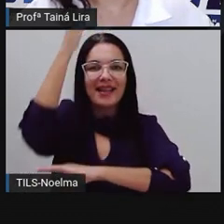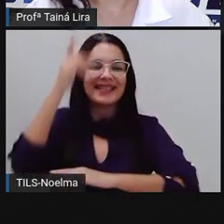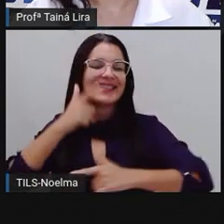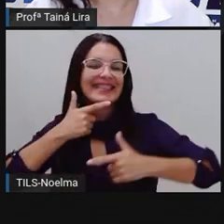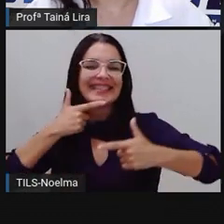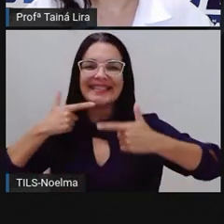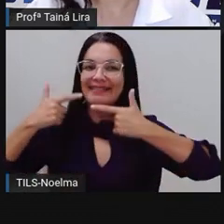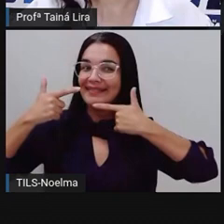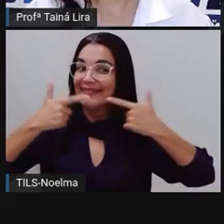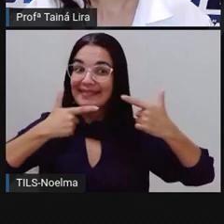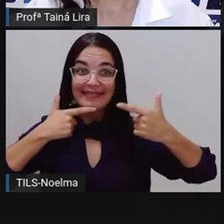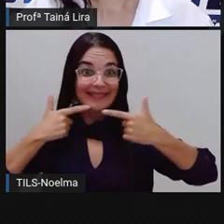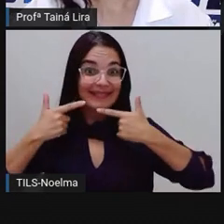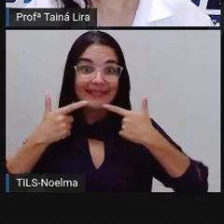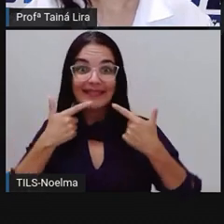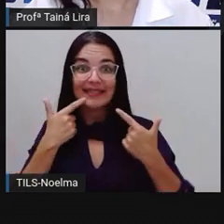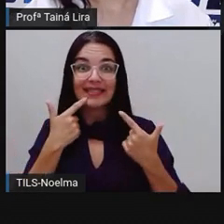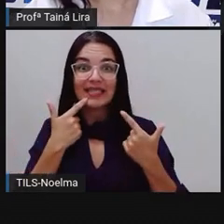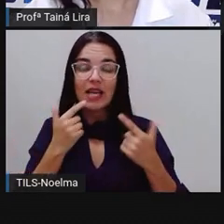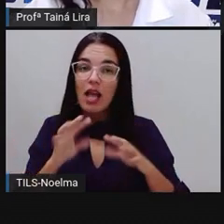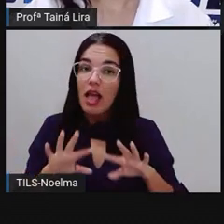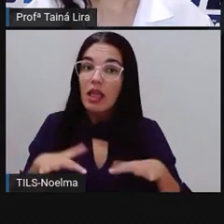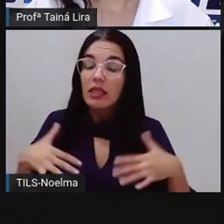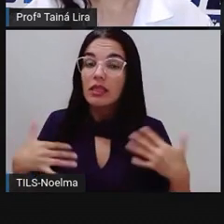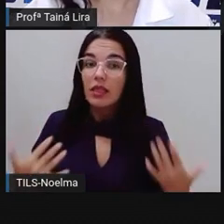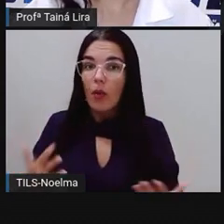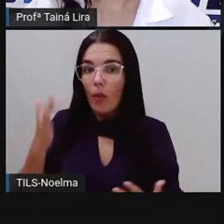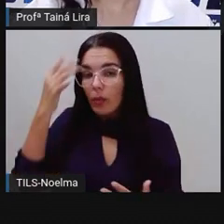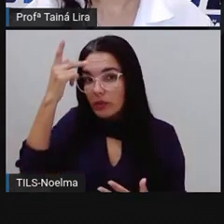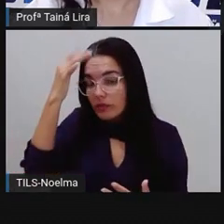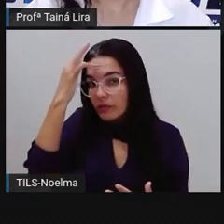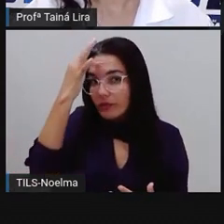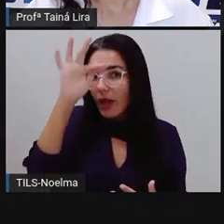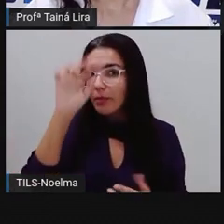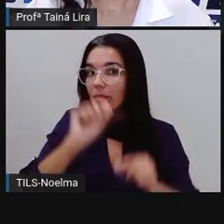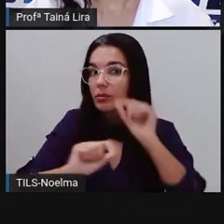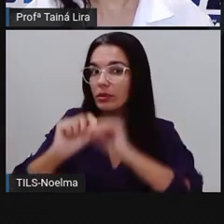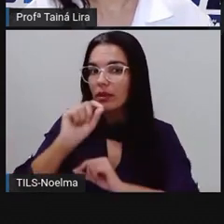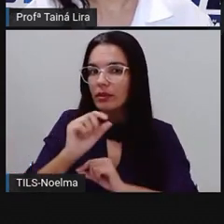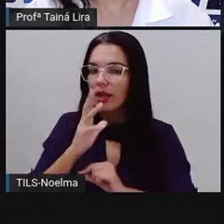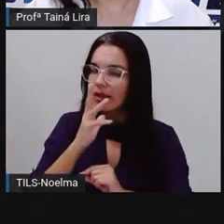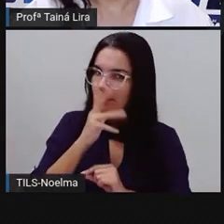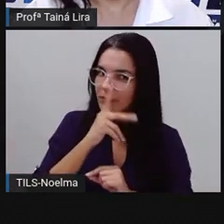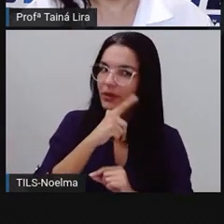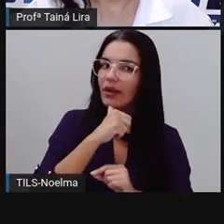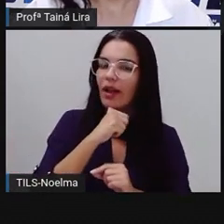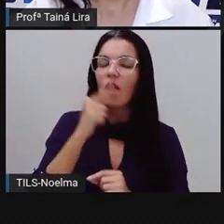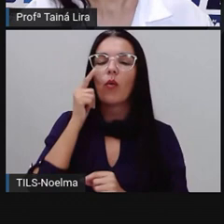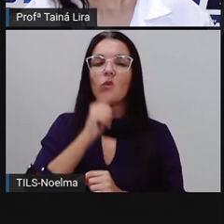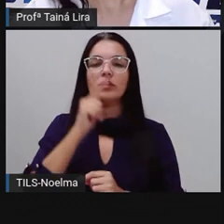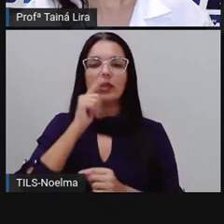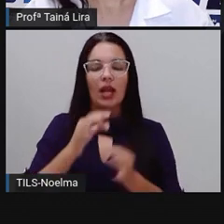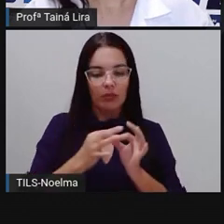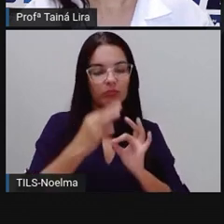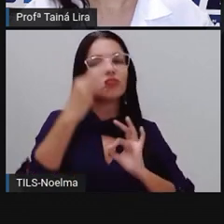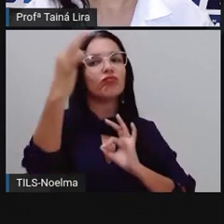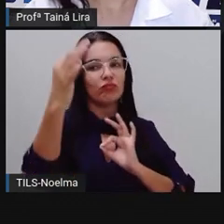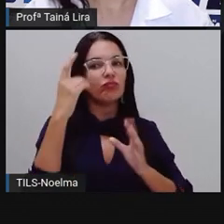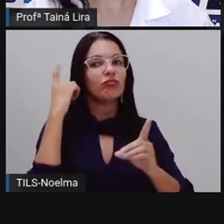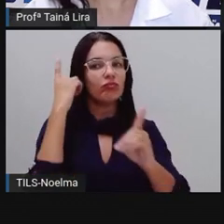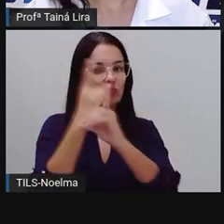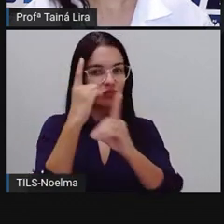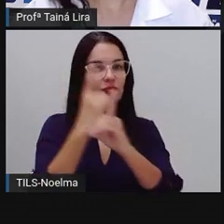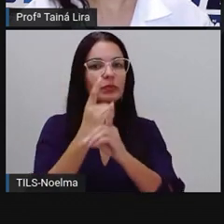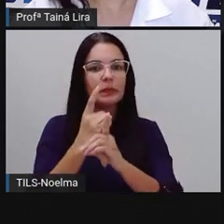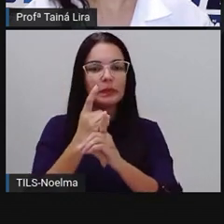sorridente. Moral da história, devagar se vai ao longe. Então vamos lá.